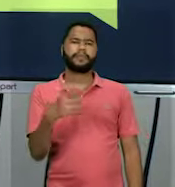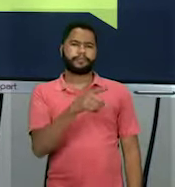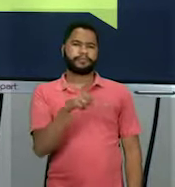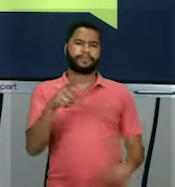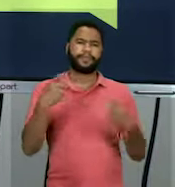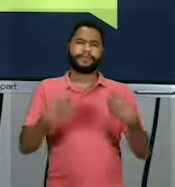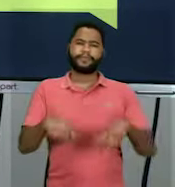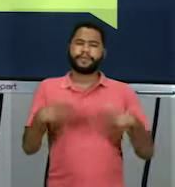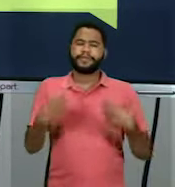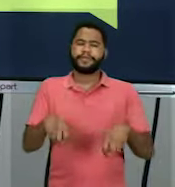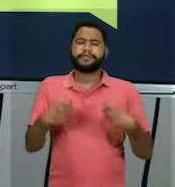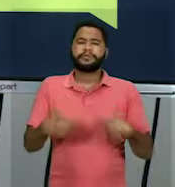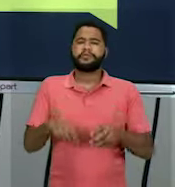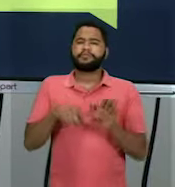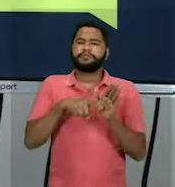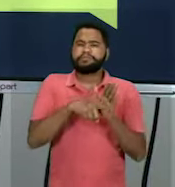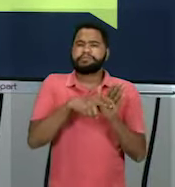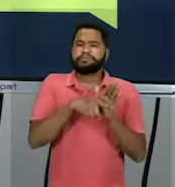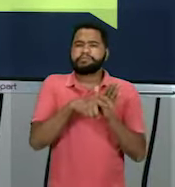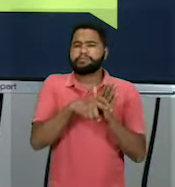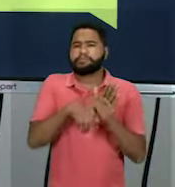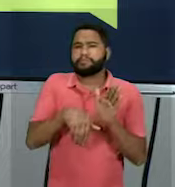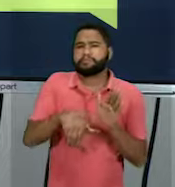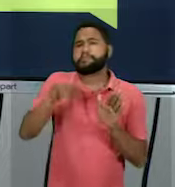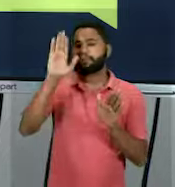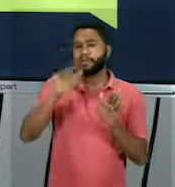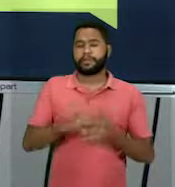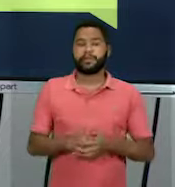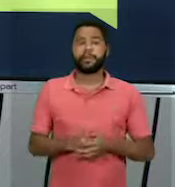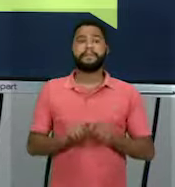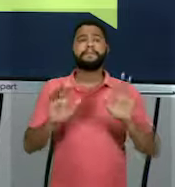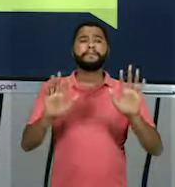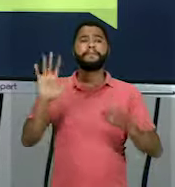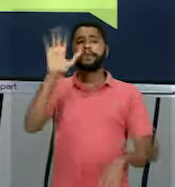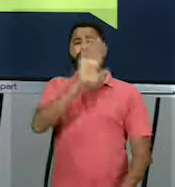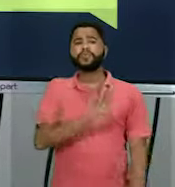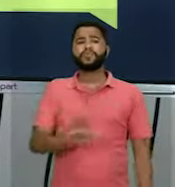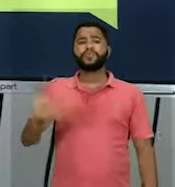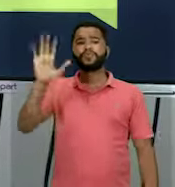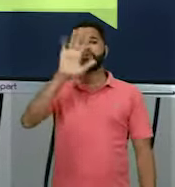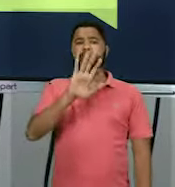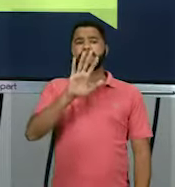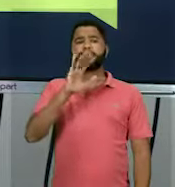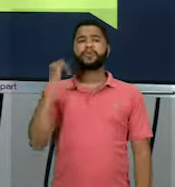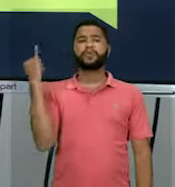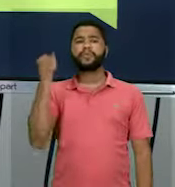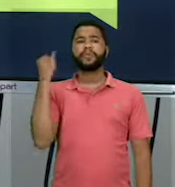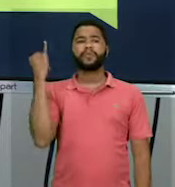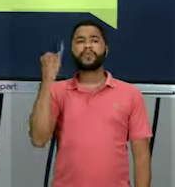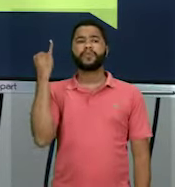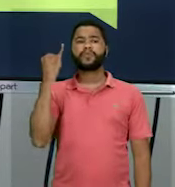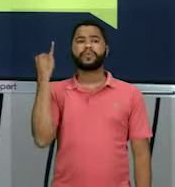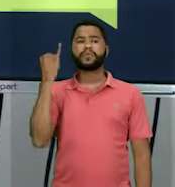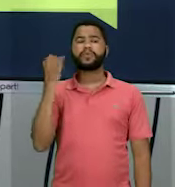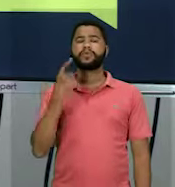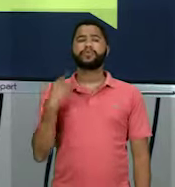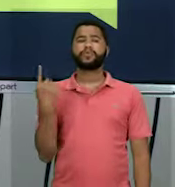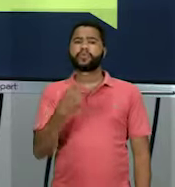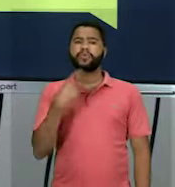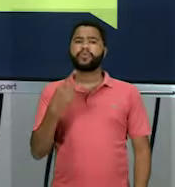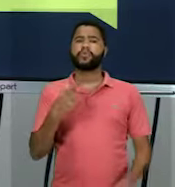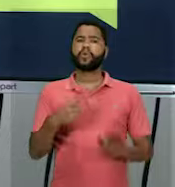precisam aí de pesquisarem um pouco mais, né? Mas, no geral, o que é importante da gente, nesse momento aqui, é